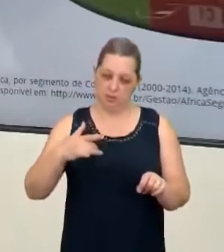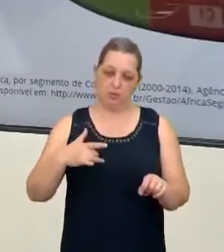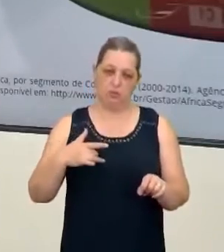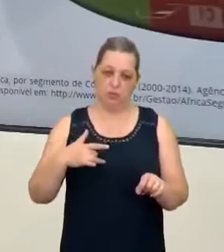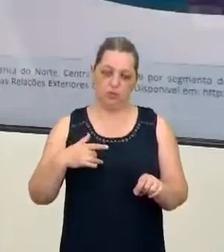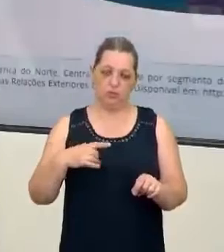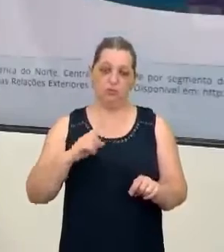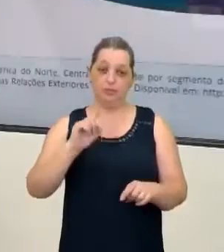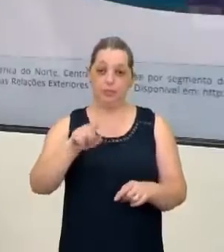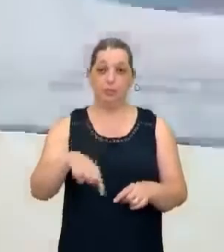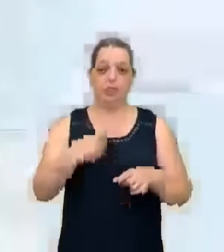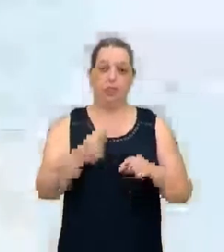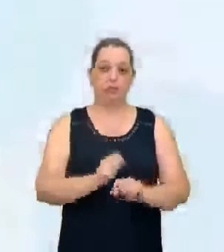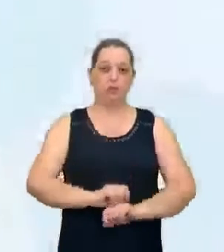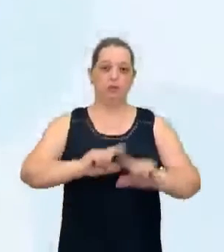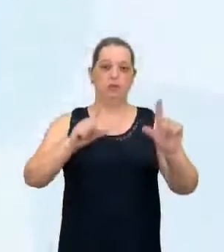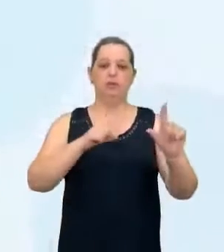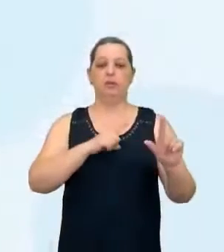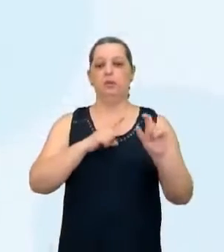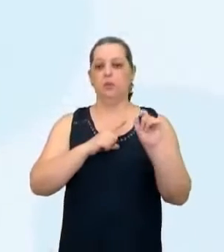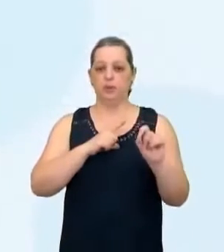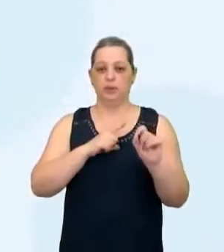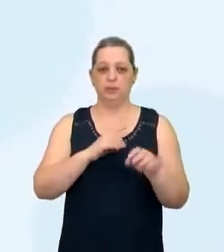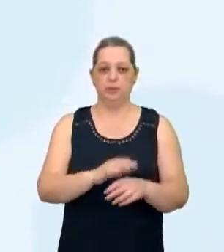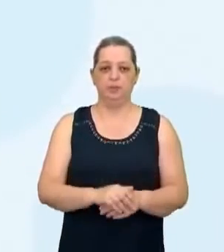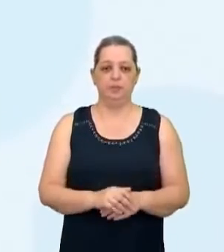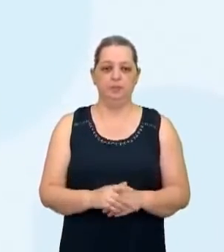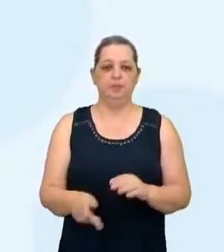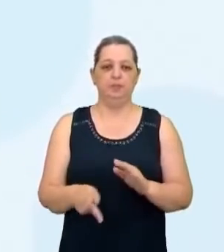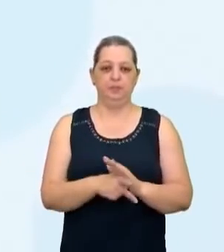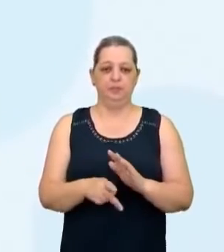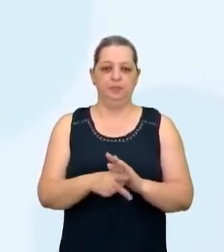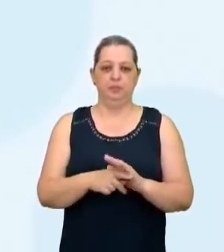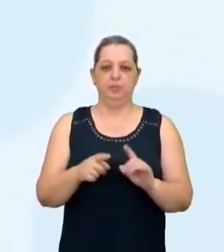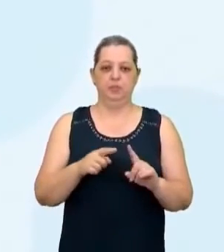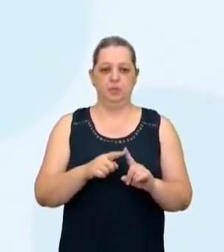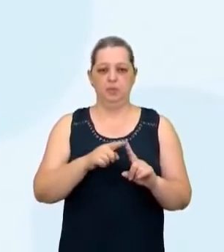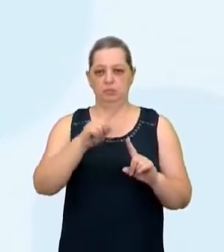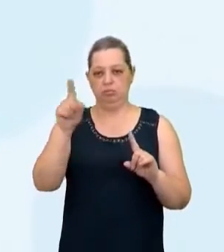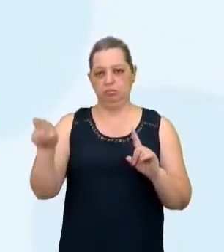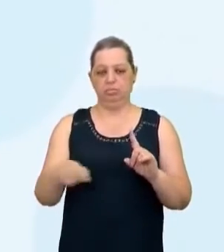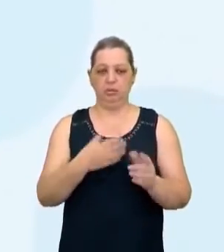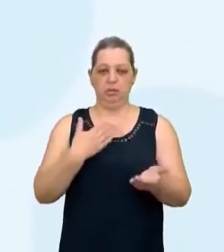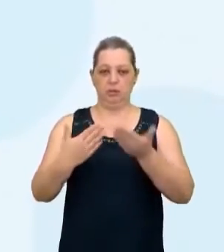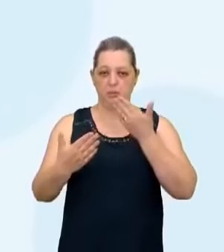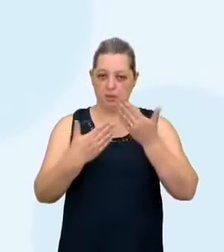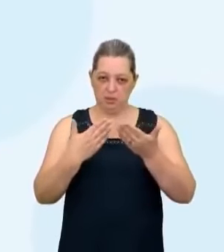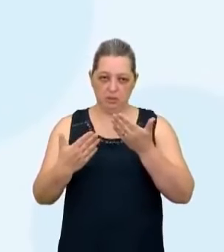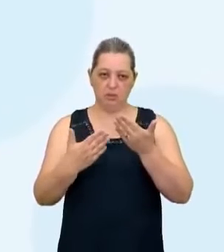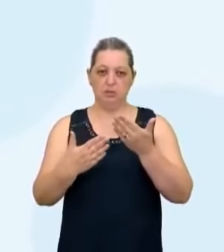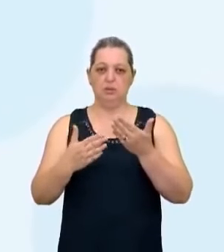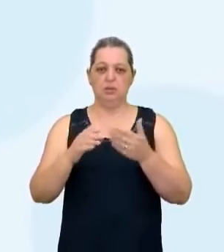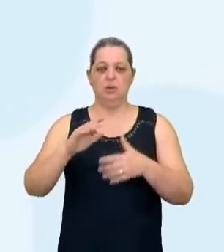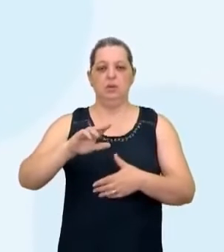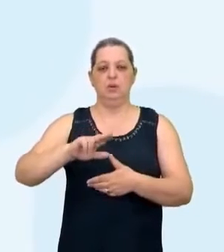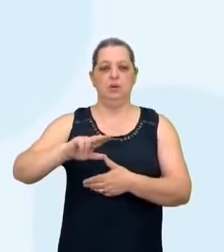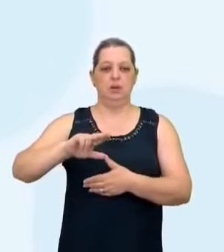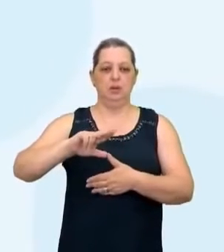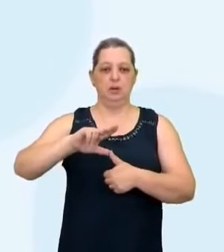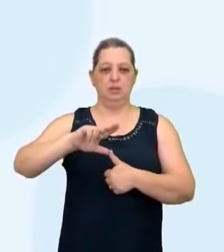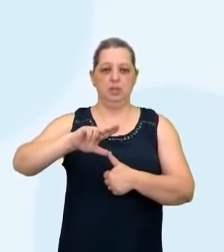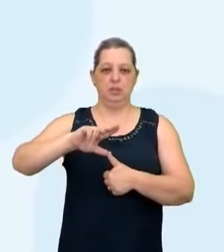Na próxima imagem aí nós temos aí a cooperação já da América do Sul, do Norte, Central e do Caribe por